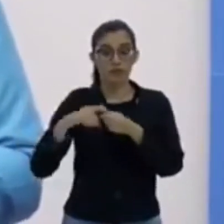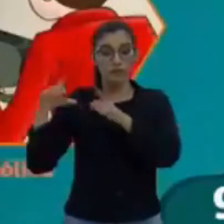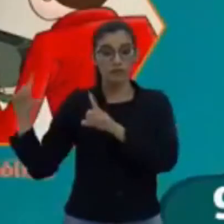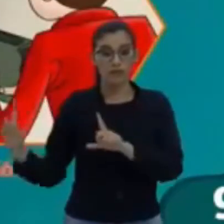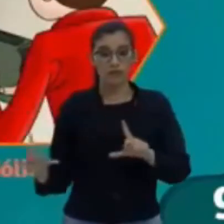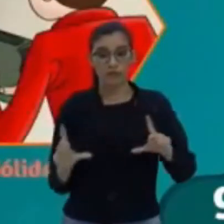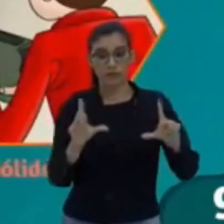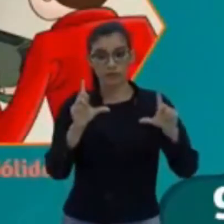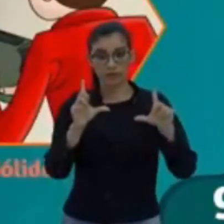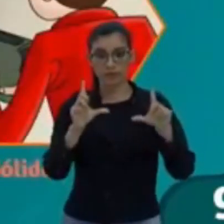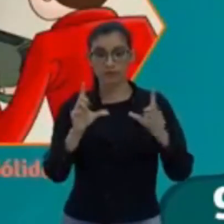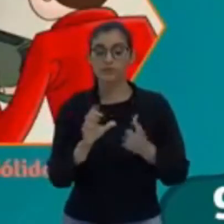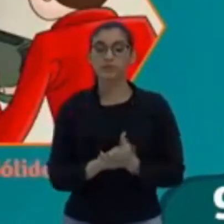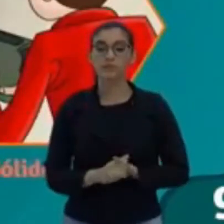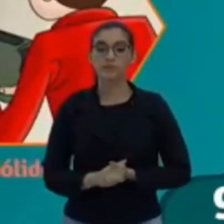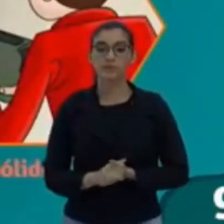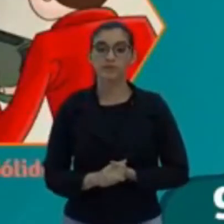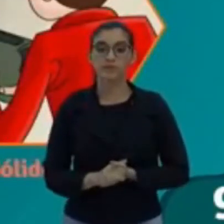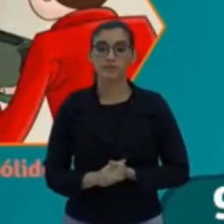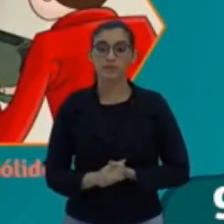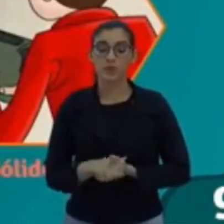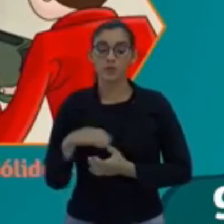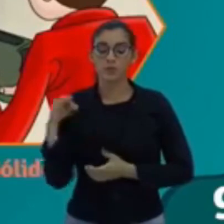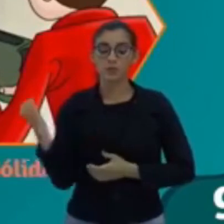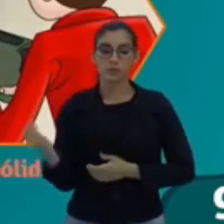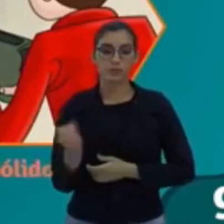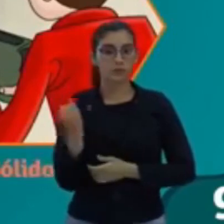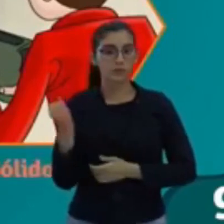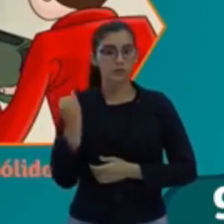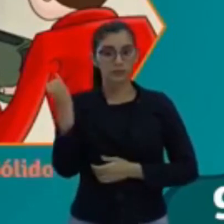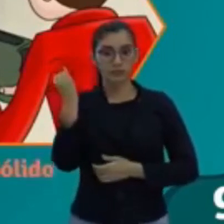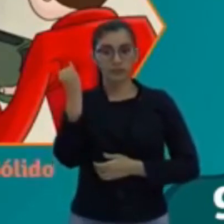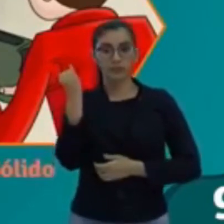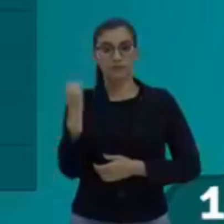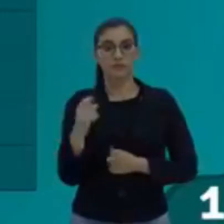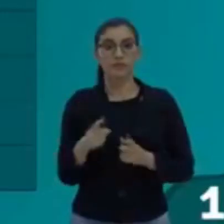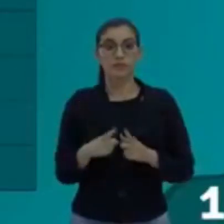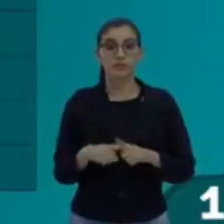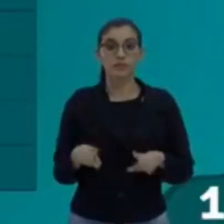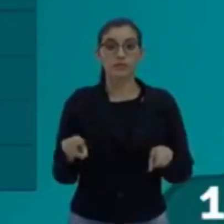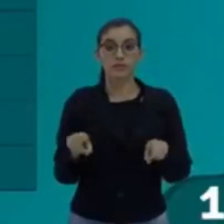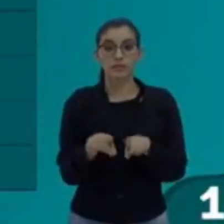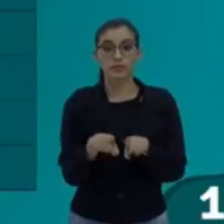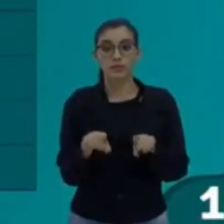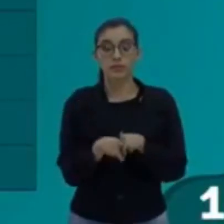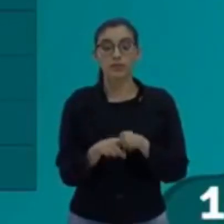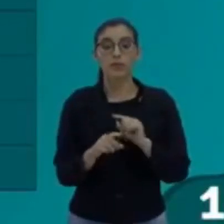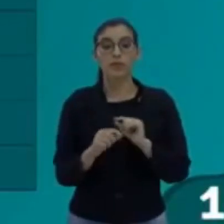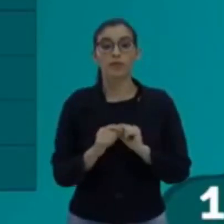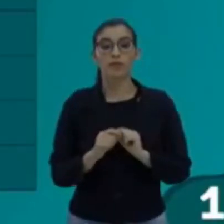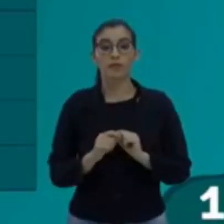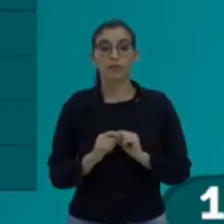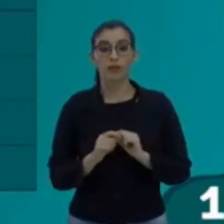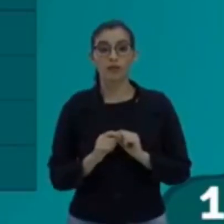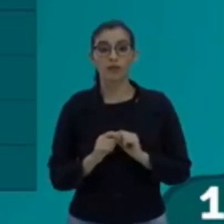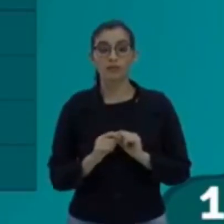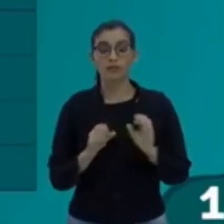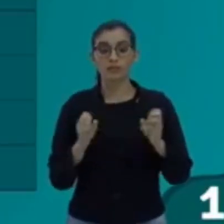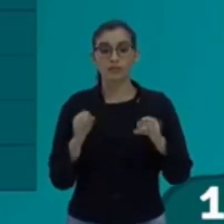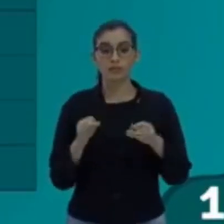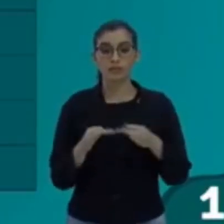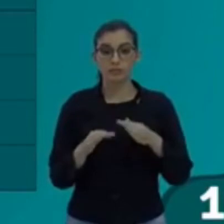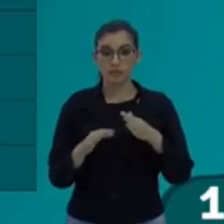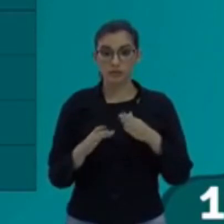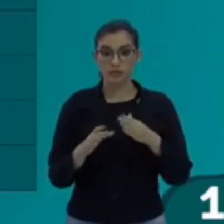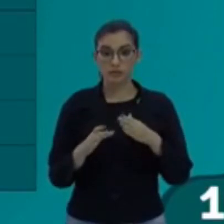quadro pra ti. que isso é muito importante. Mas também, filho, eu tô falando de ondas